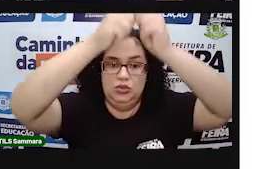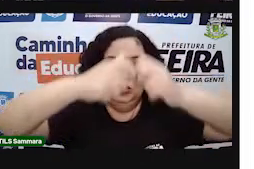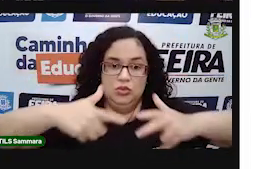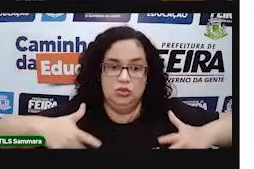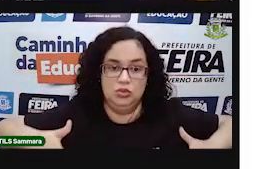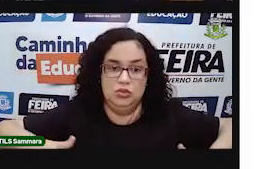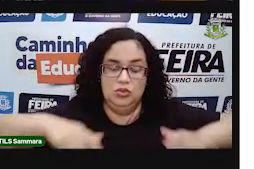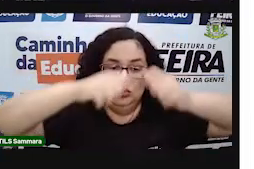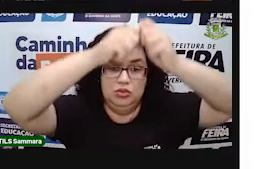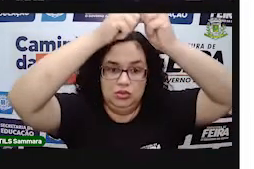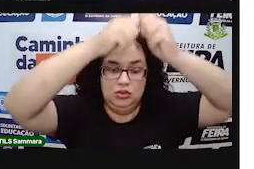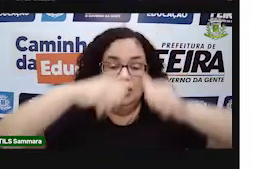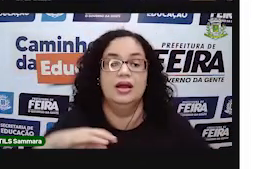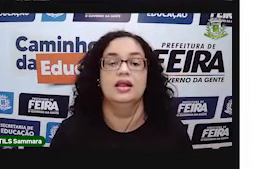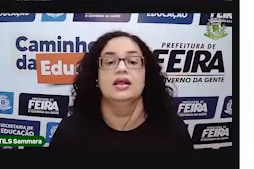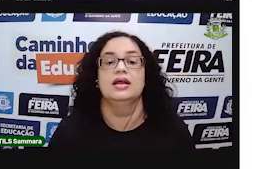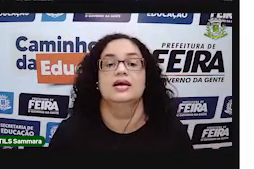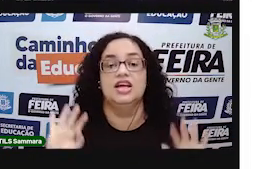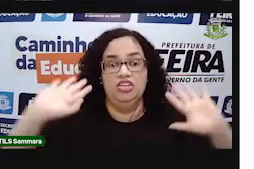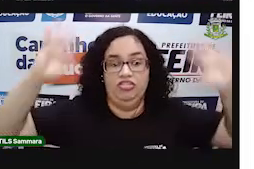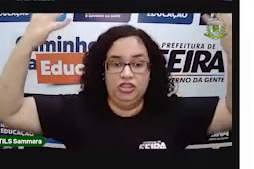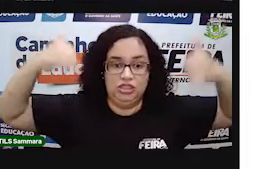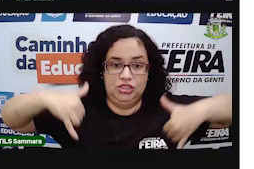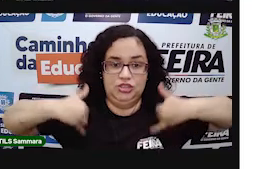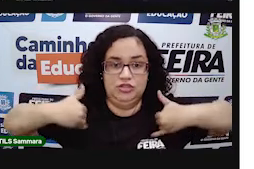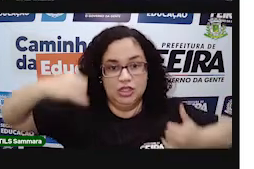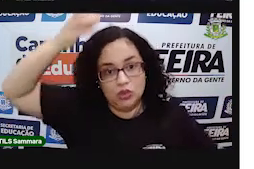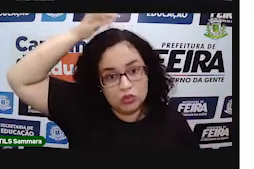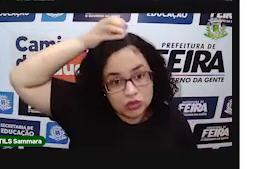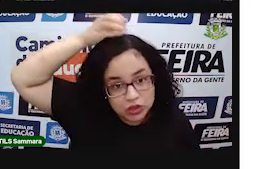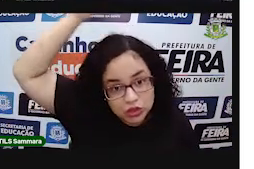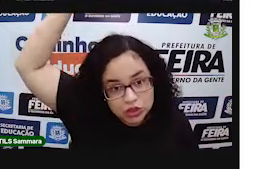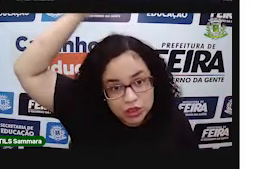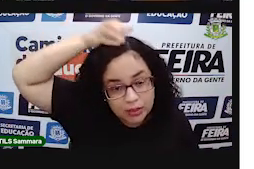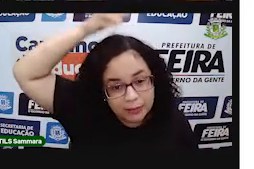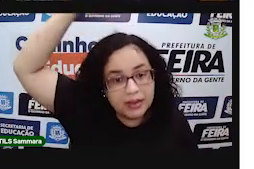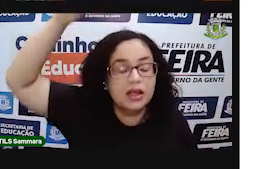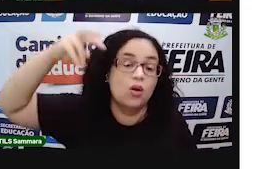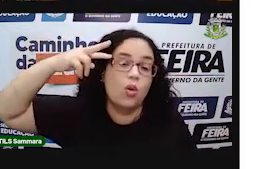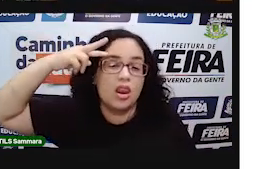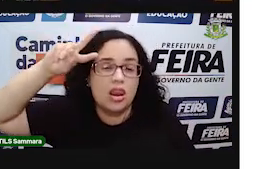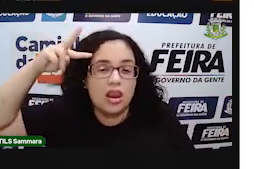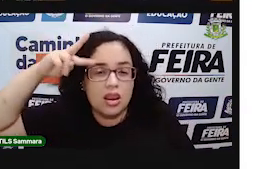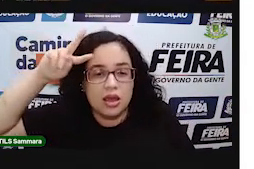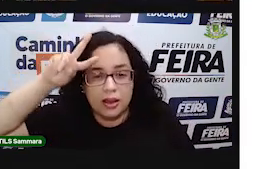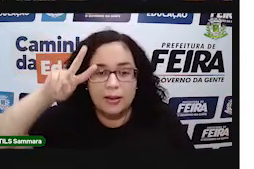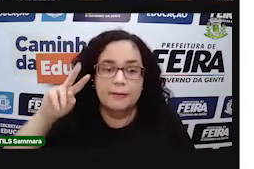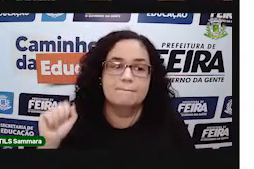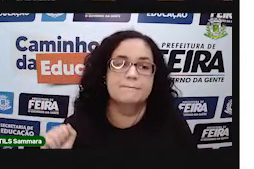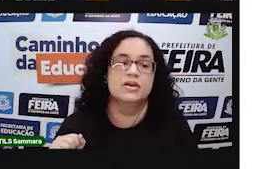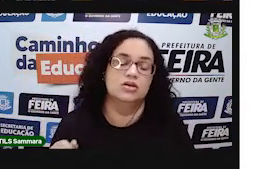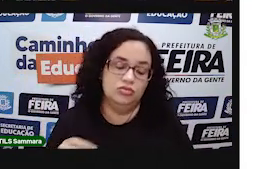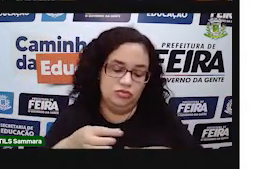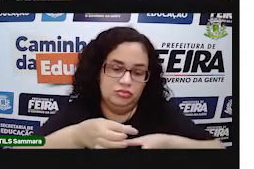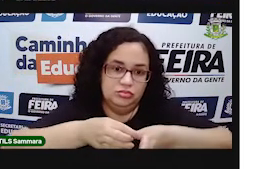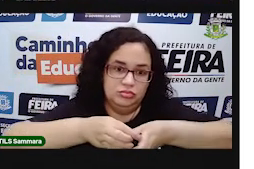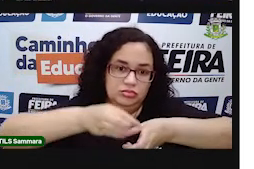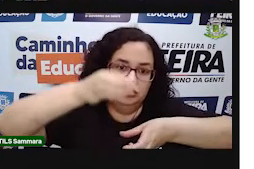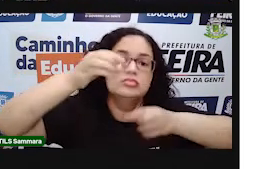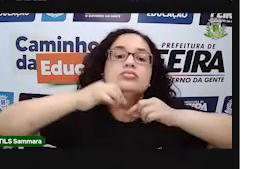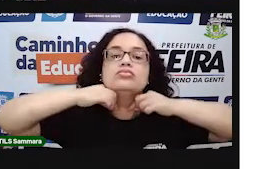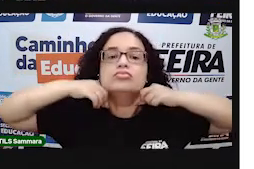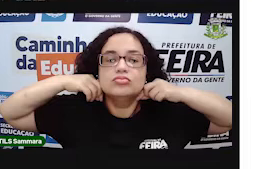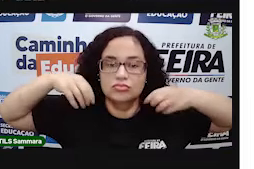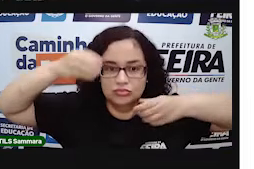tá? Aquelas festas de aniversários que a gente usava aquele chapeuzinho, você vai se lembrar daquele chapeuzinho que tem um elásticozinho bem fininho aqui,